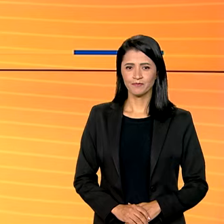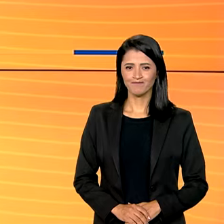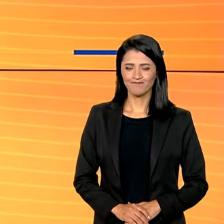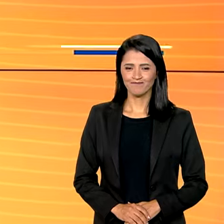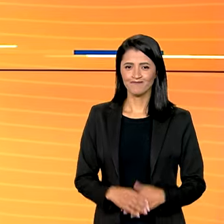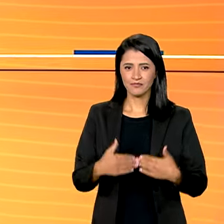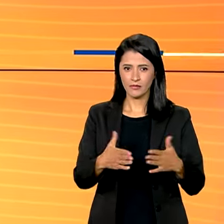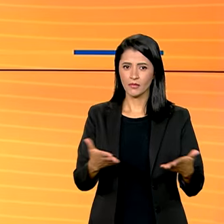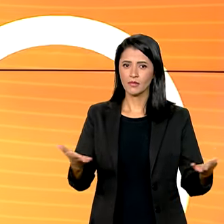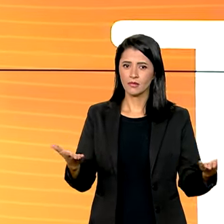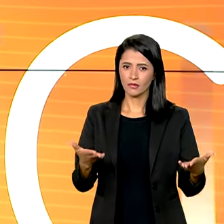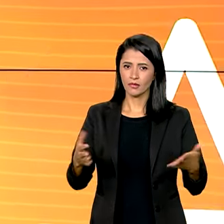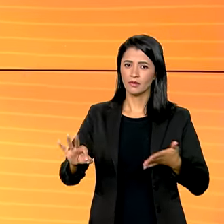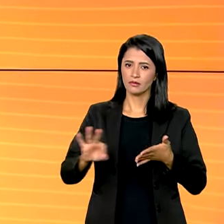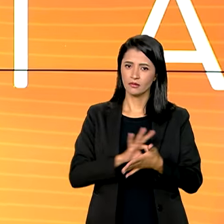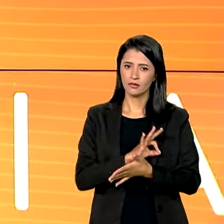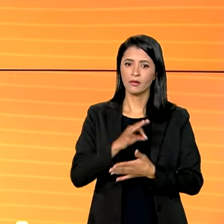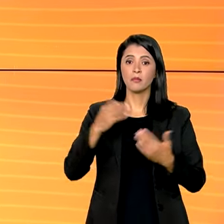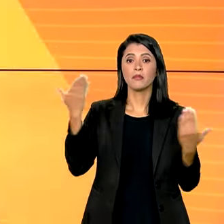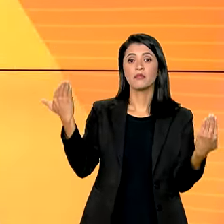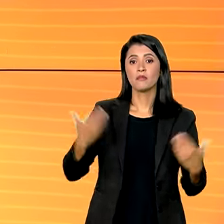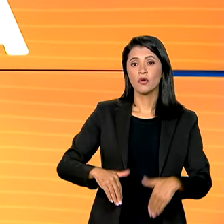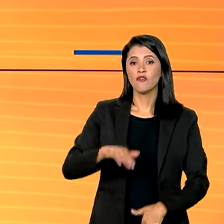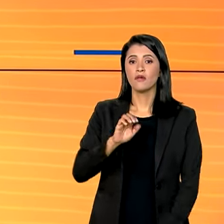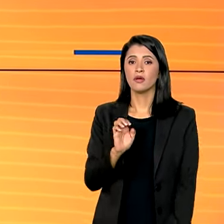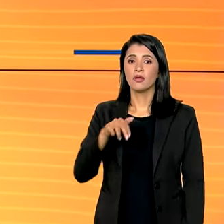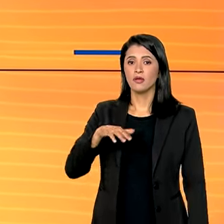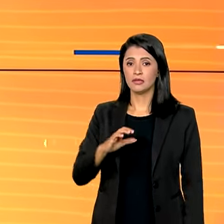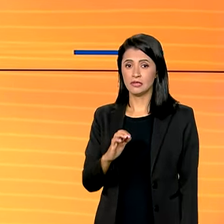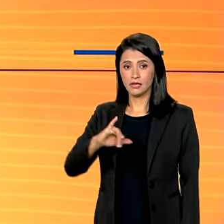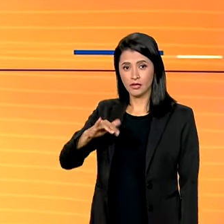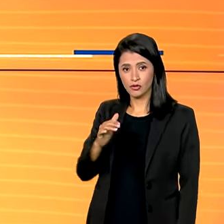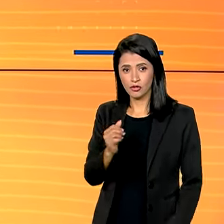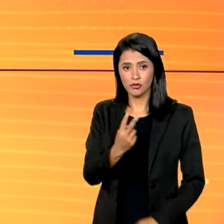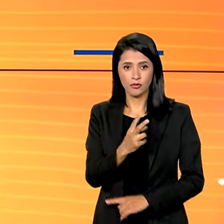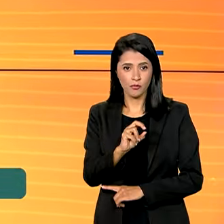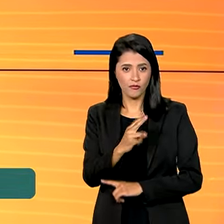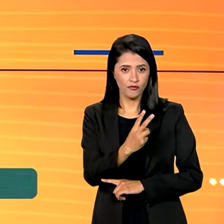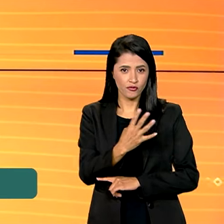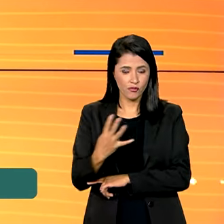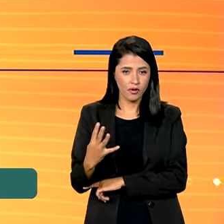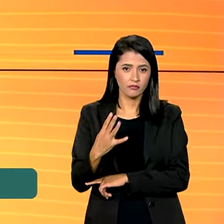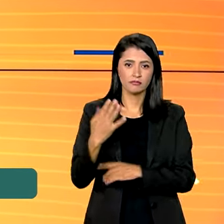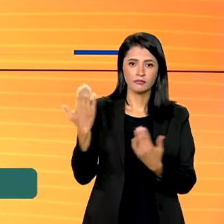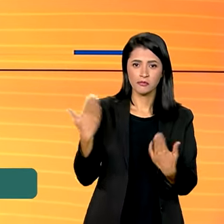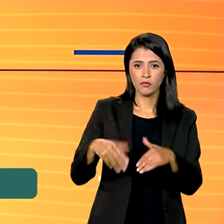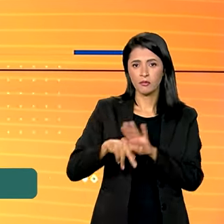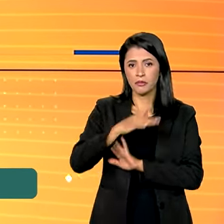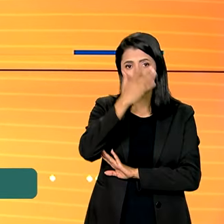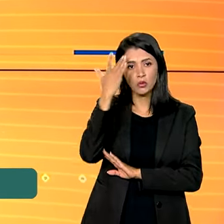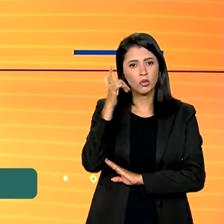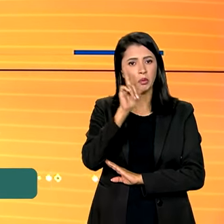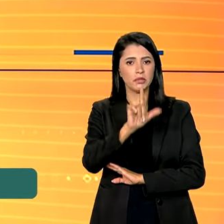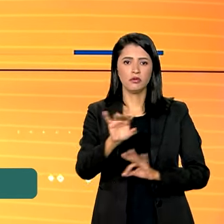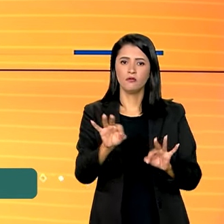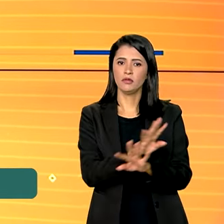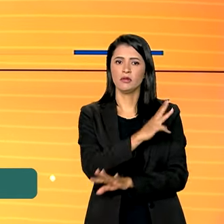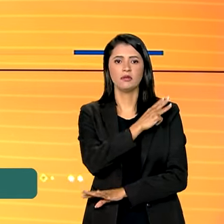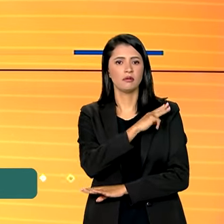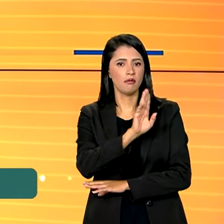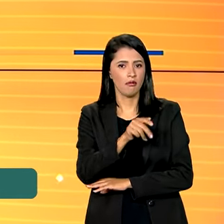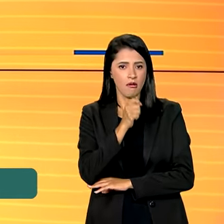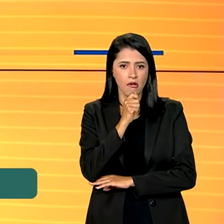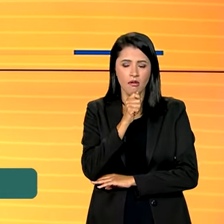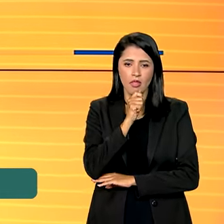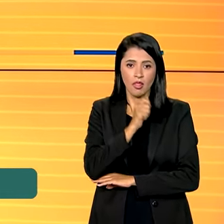Estão abertas as inscrições para as provas do INSEJA 2024. O exame é para quem não conseguiu concluir o ensino